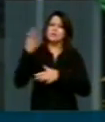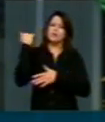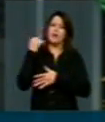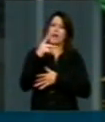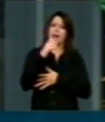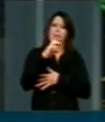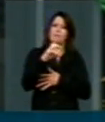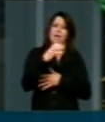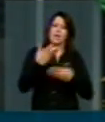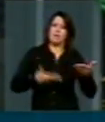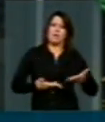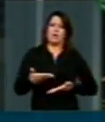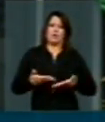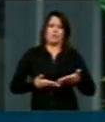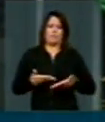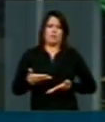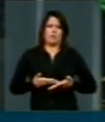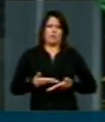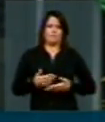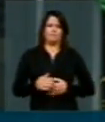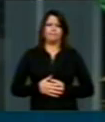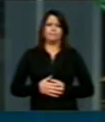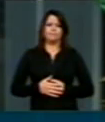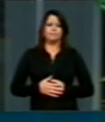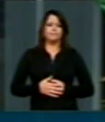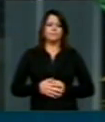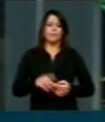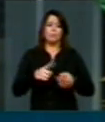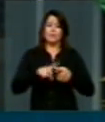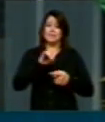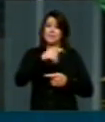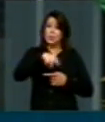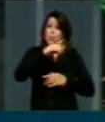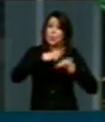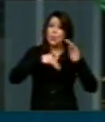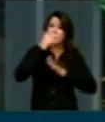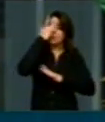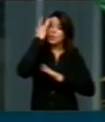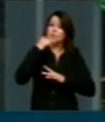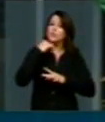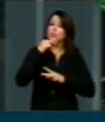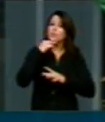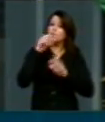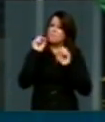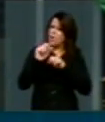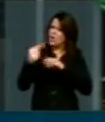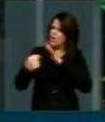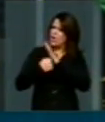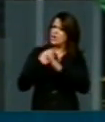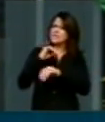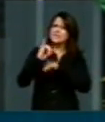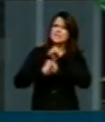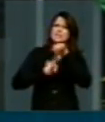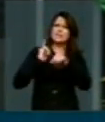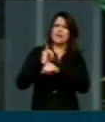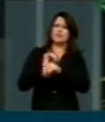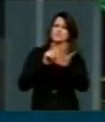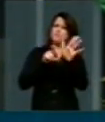PEC da empregada doméstica. se qualquer parlamentar tiver dúvida tocante a isso, basta consultar os sites